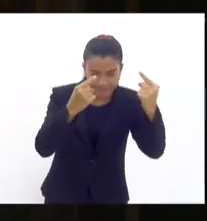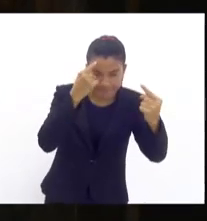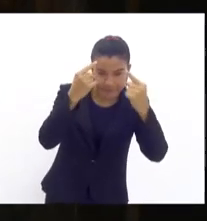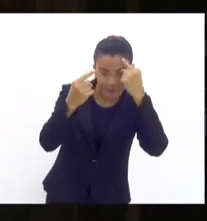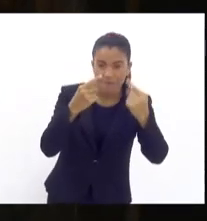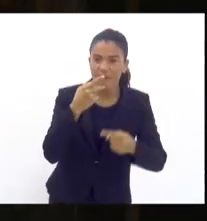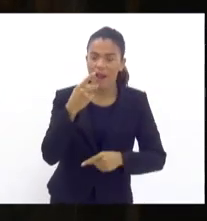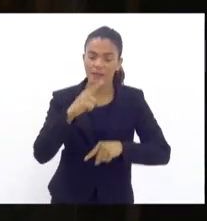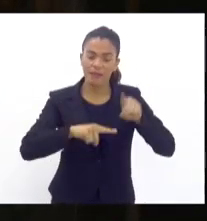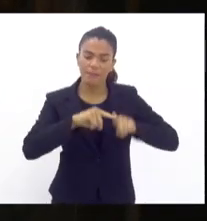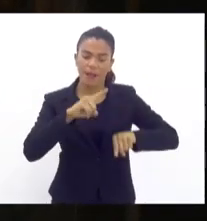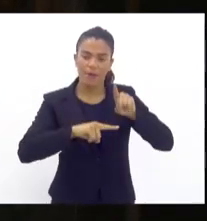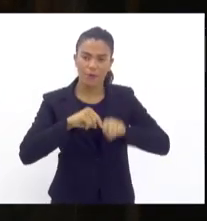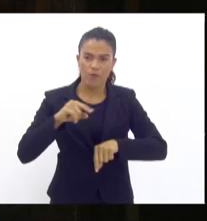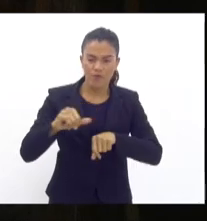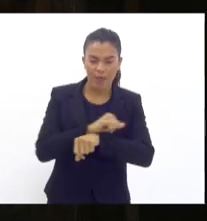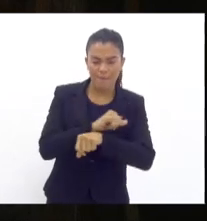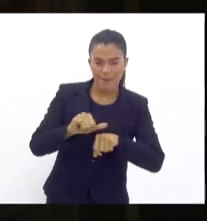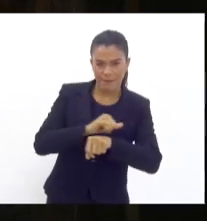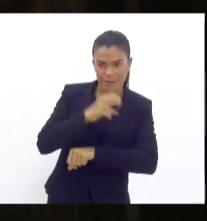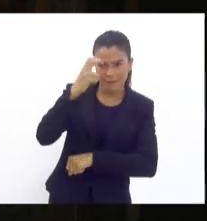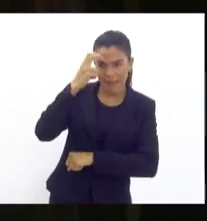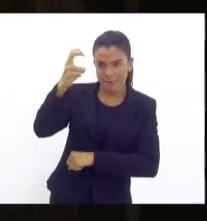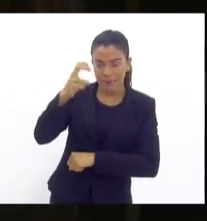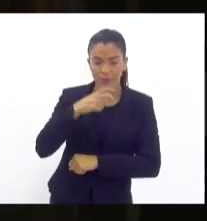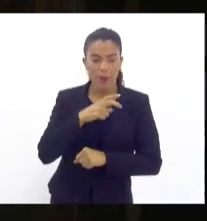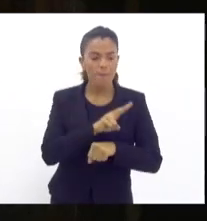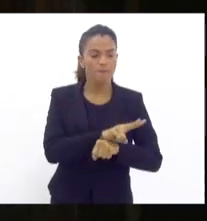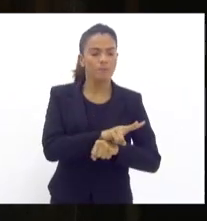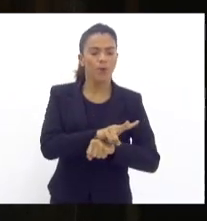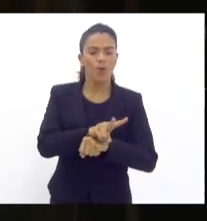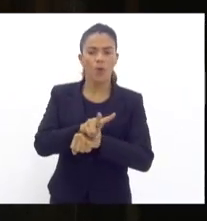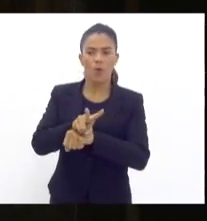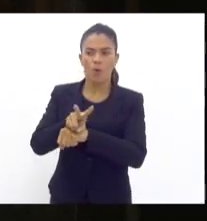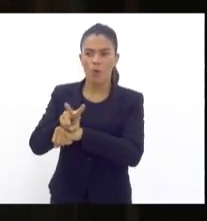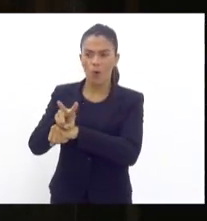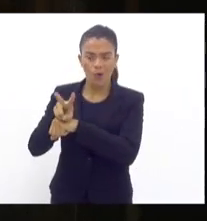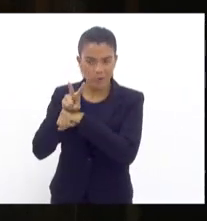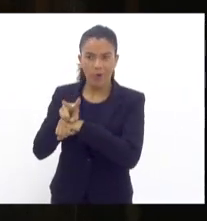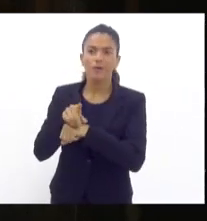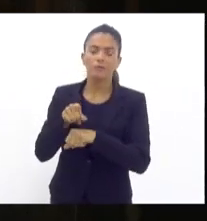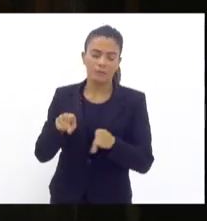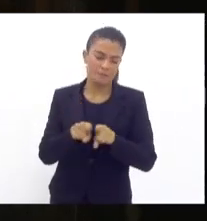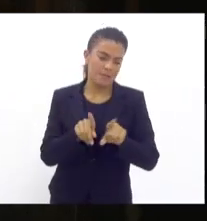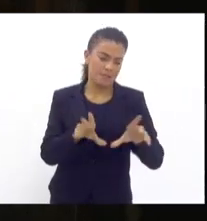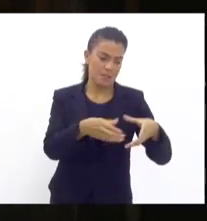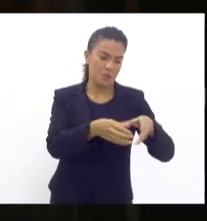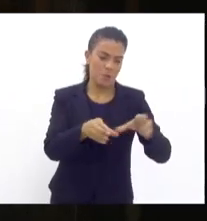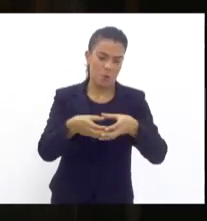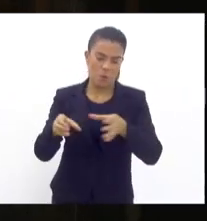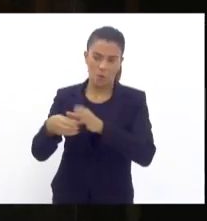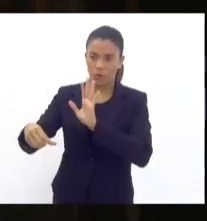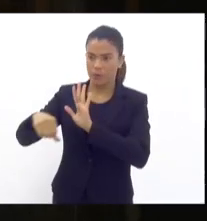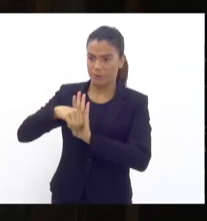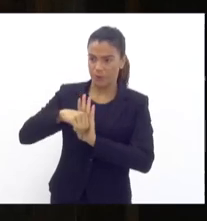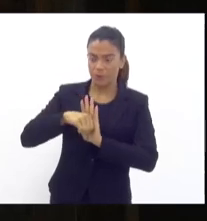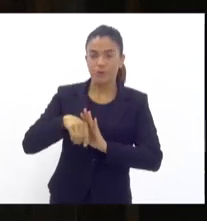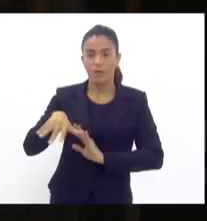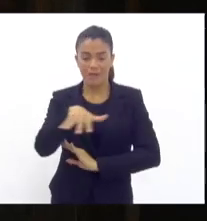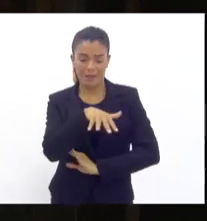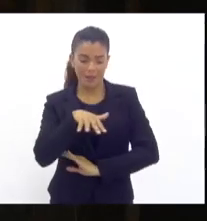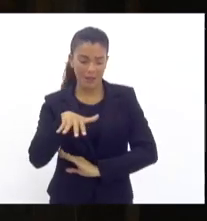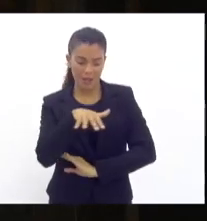trabalhar com ferramentas de inteligência, são diversos. O monitoramento dessas verdadeiras organizações criminosas. E, na área